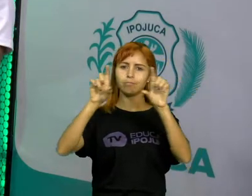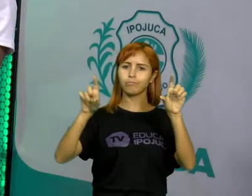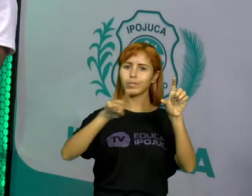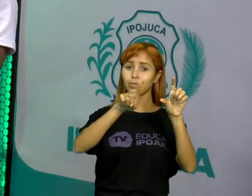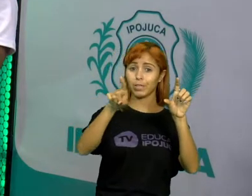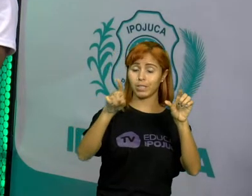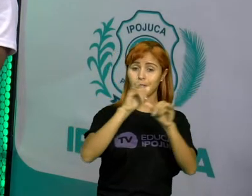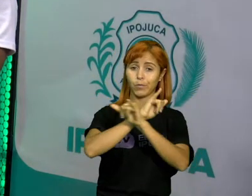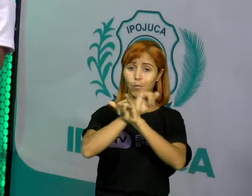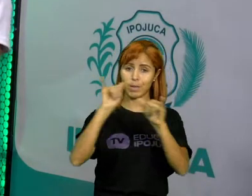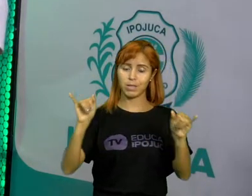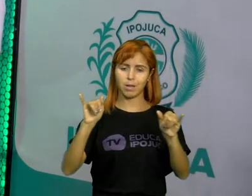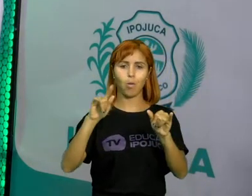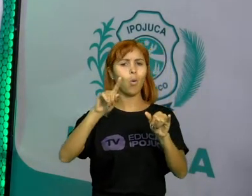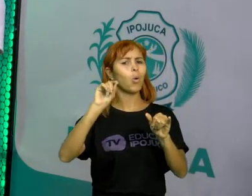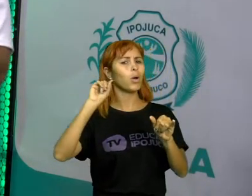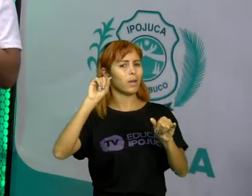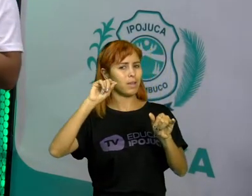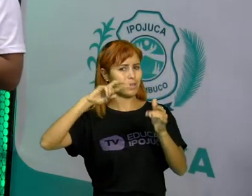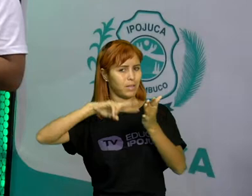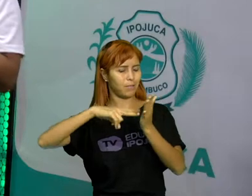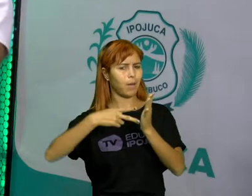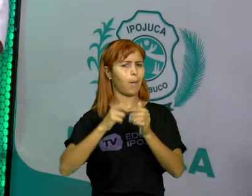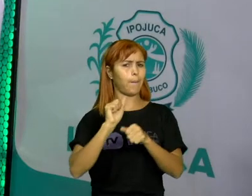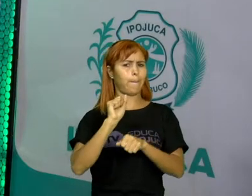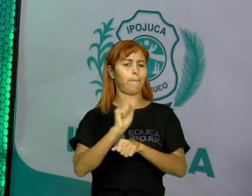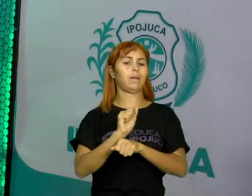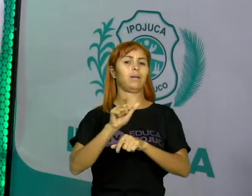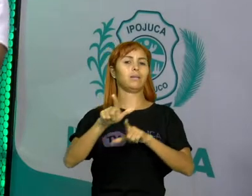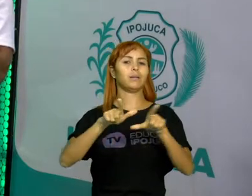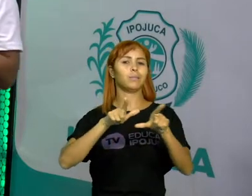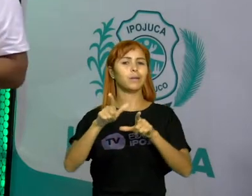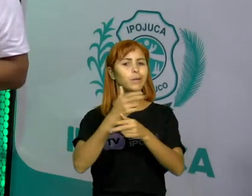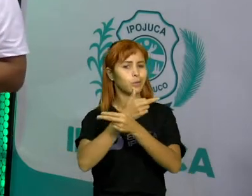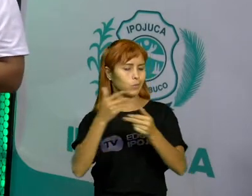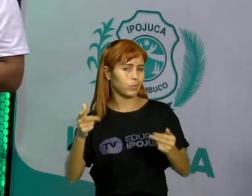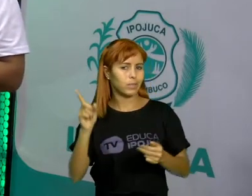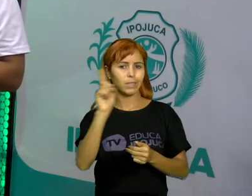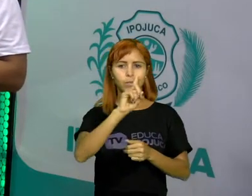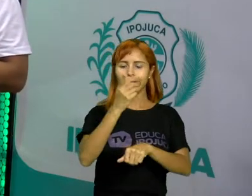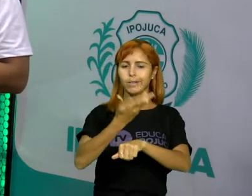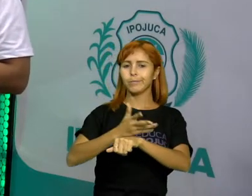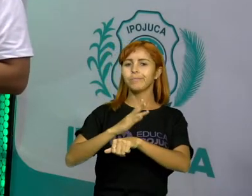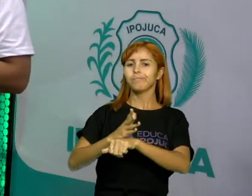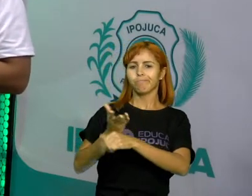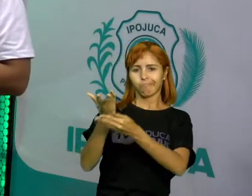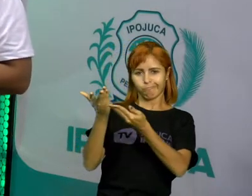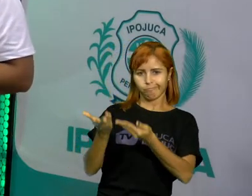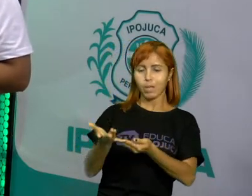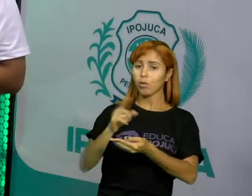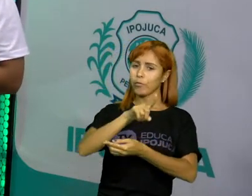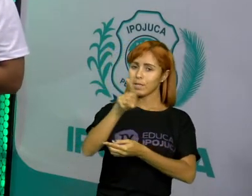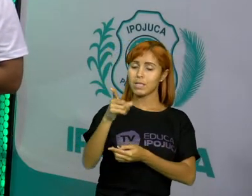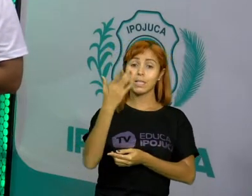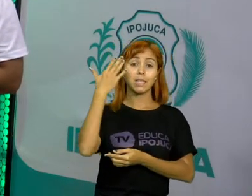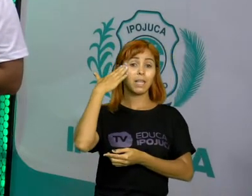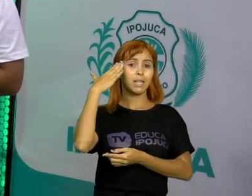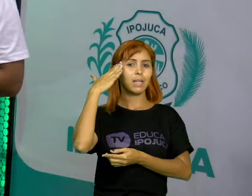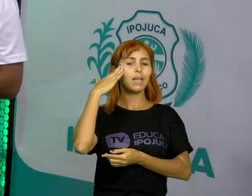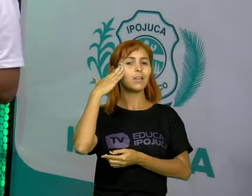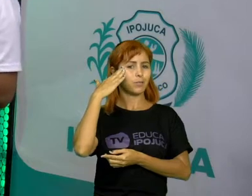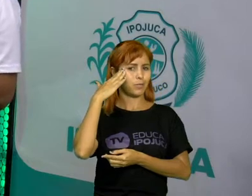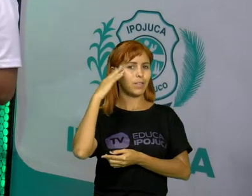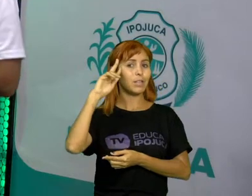vocês de informação? Elas pararam de trabalhar coisas que não eram de uma prática dela. O que é que vocês compreenderam com essa